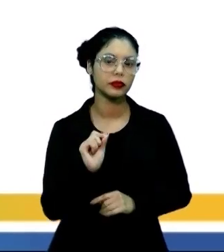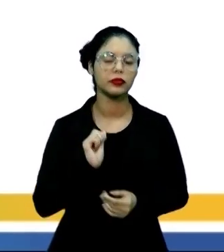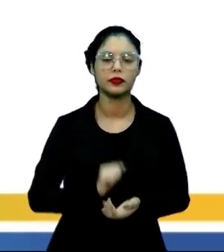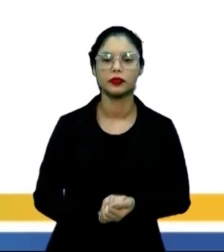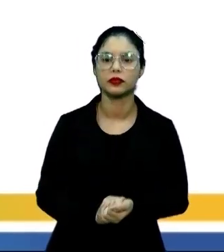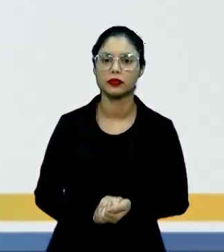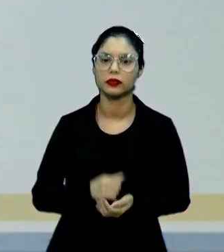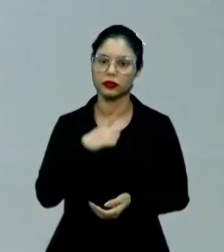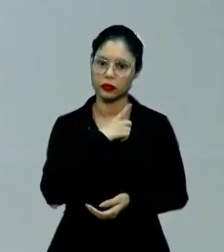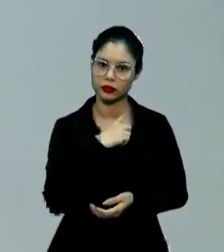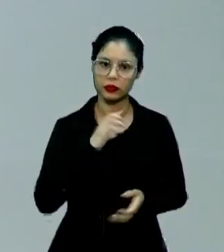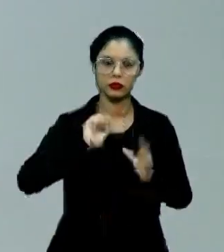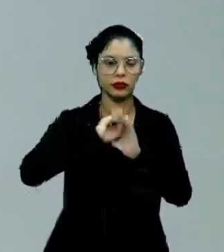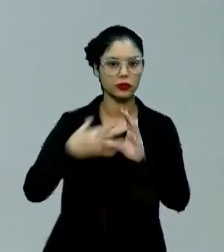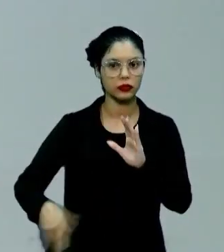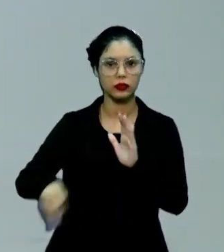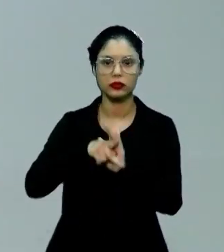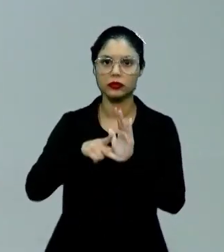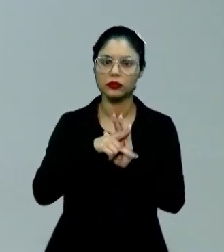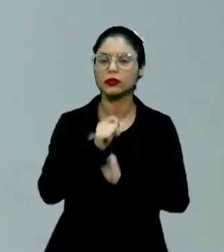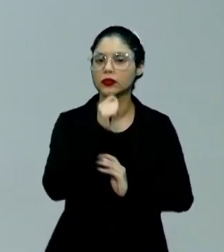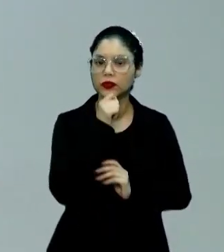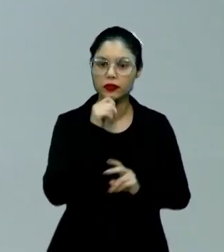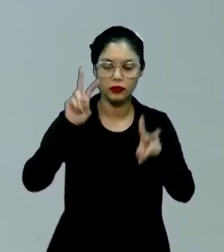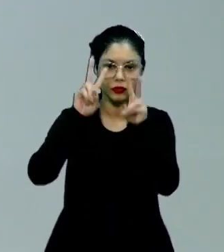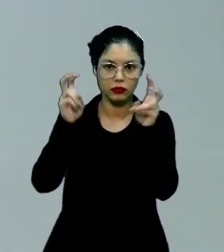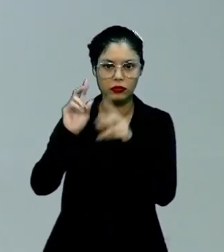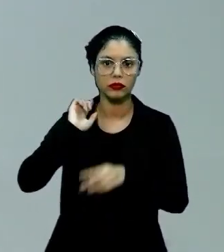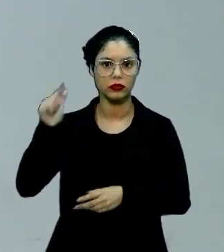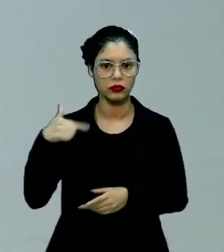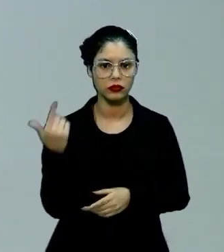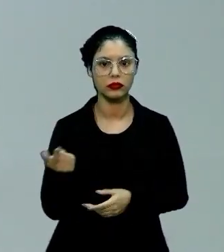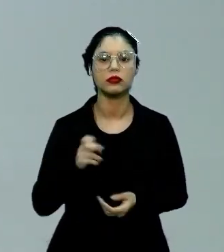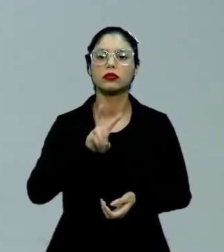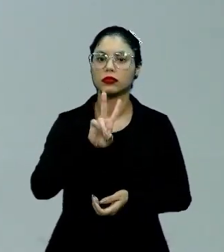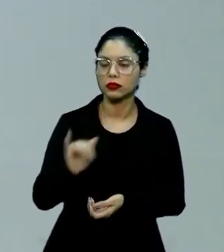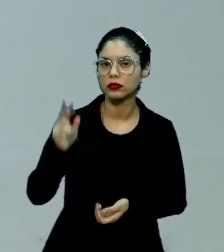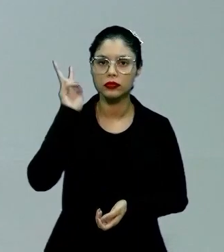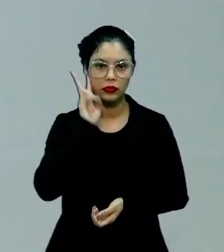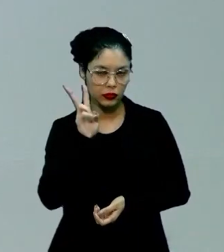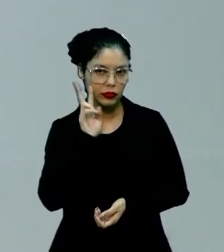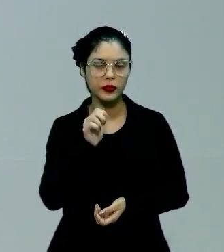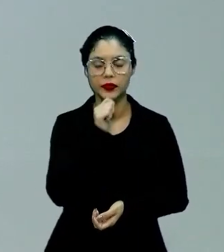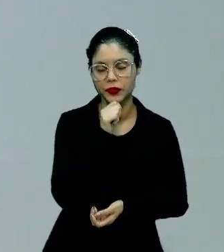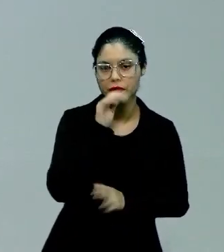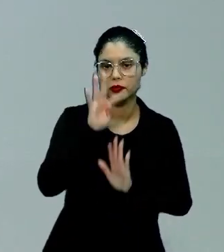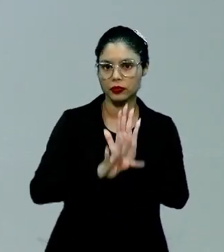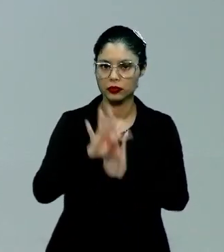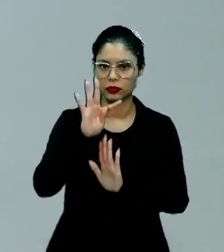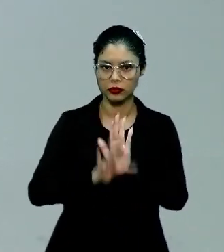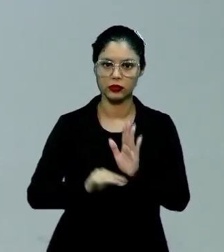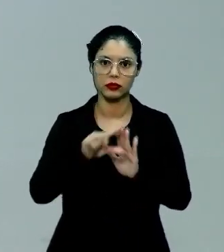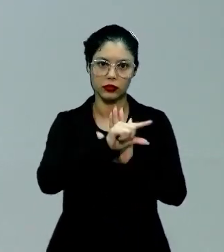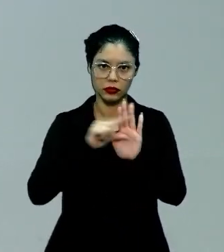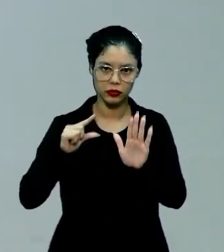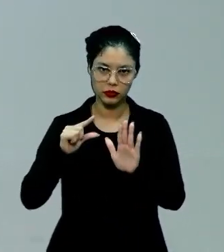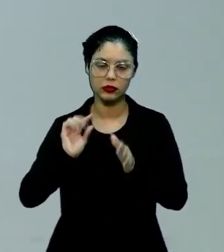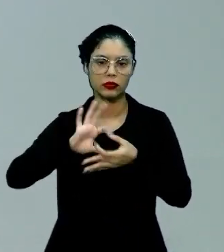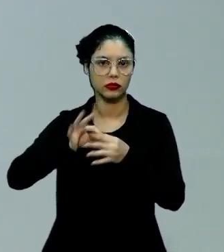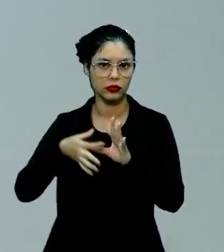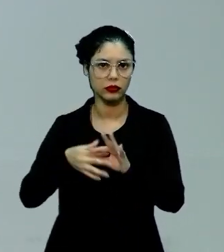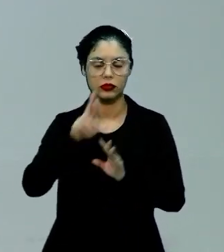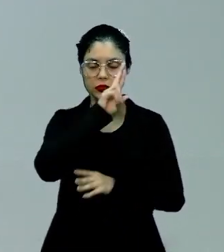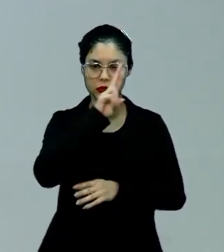eu tenho uma característica primordial que eu abordarei posteriormente, mas que vale enfatizar nesse texto, nesse trecho do contexto